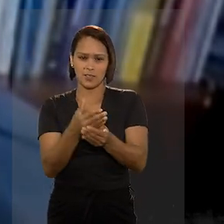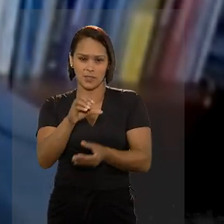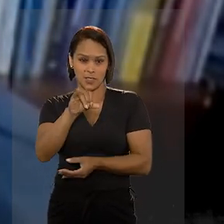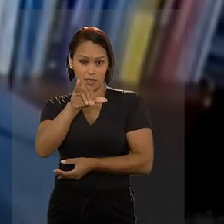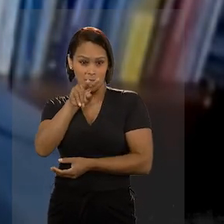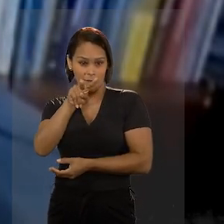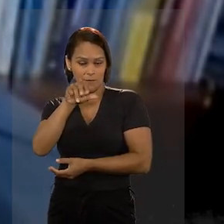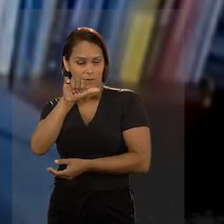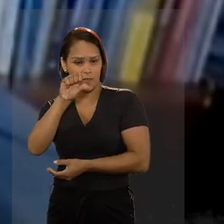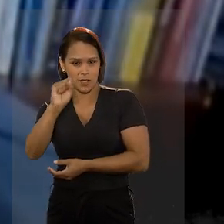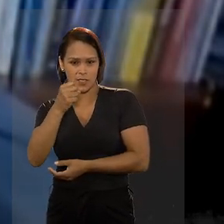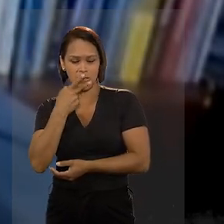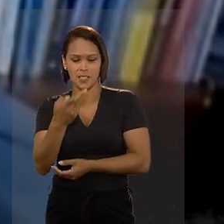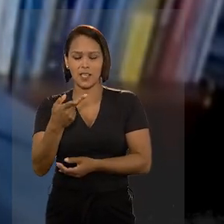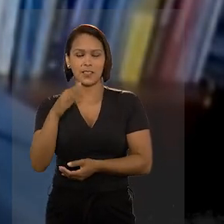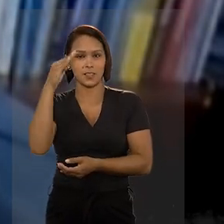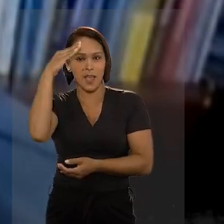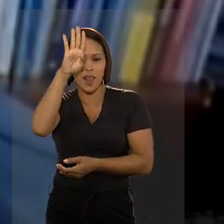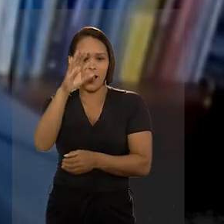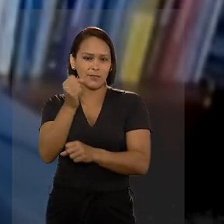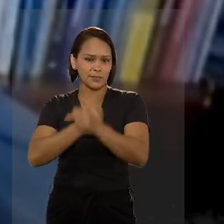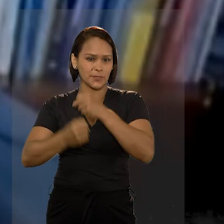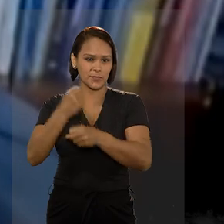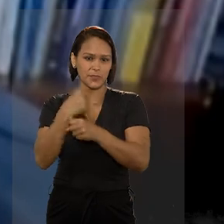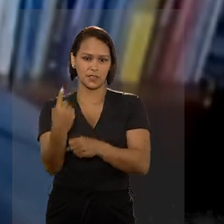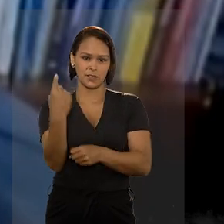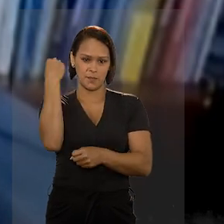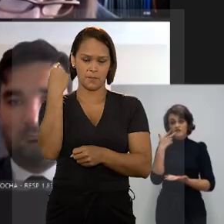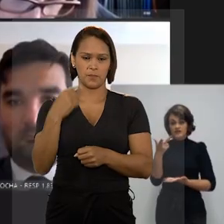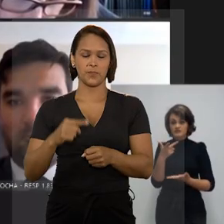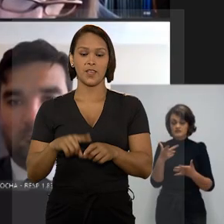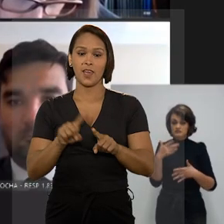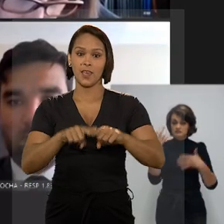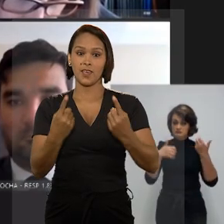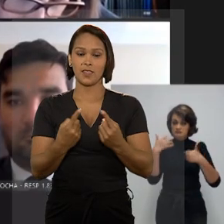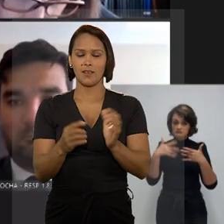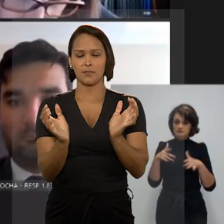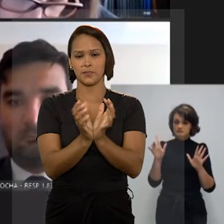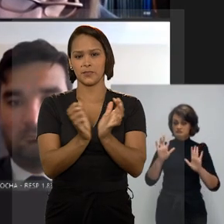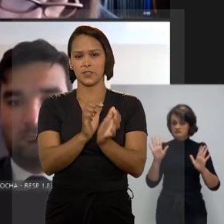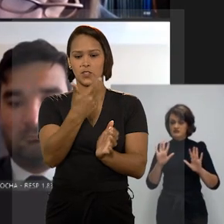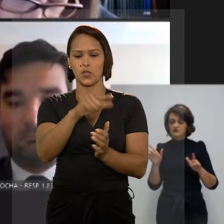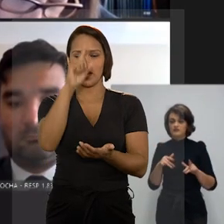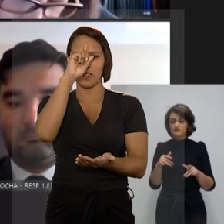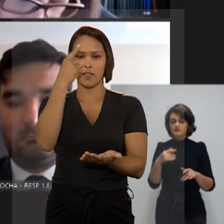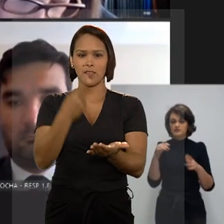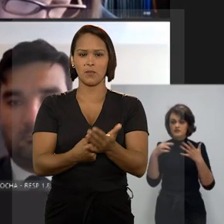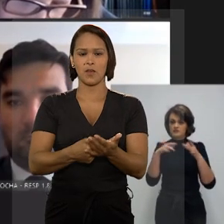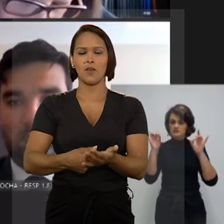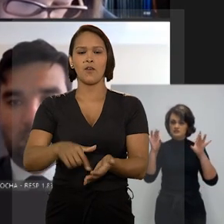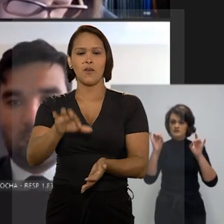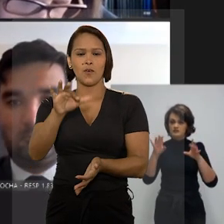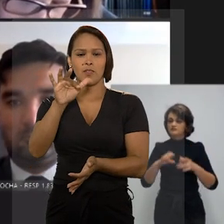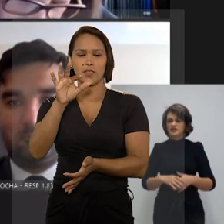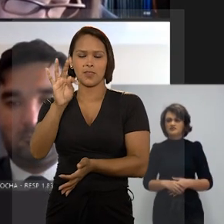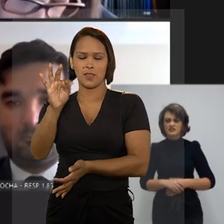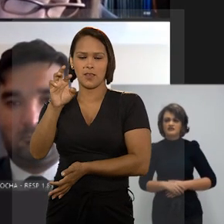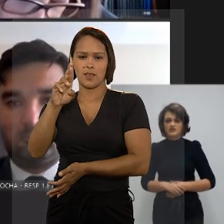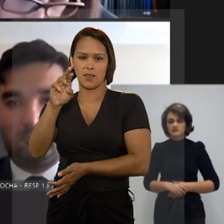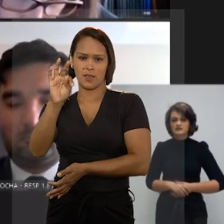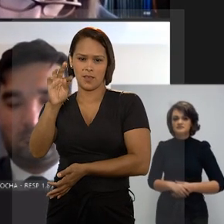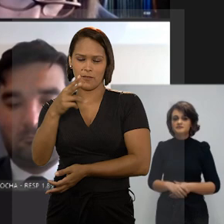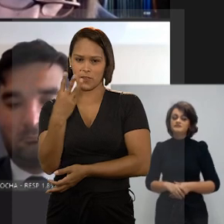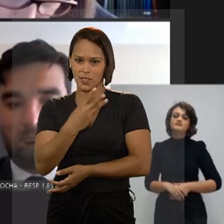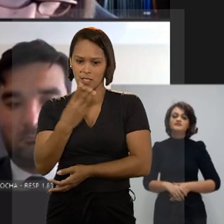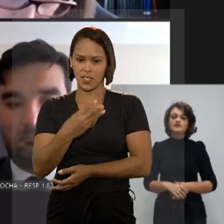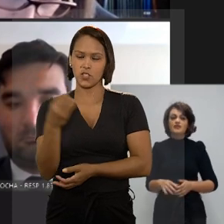civis fundamentadas em atos cometidos durante o regime militar. Desta forma, a segunda turma determinou ao TRF3